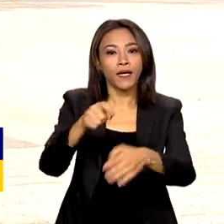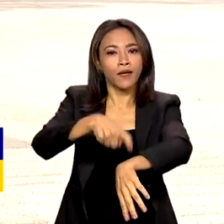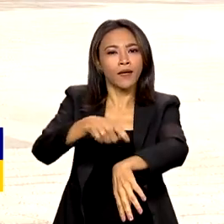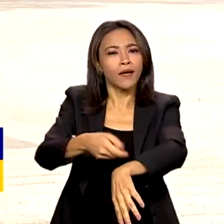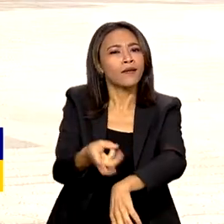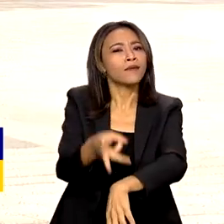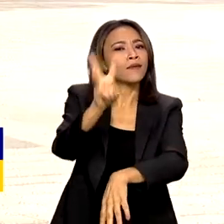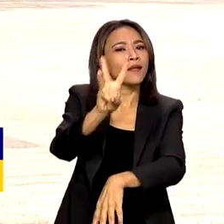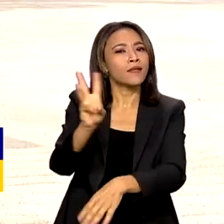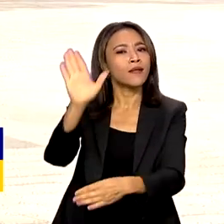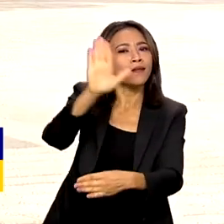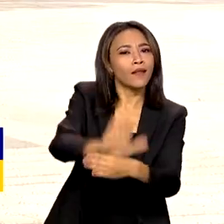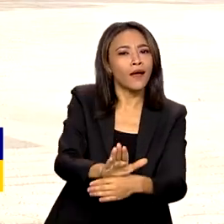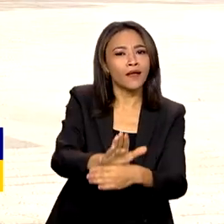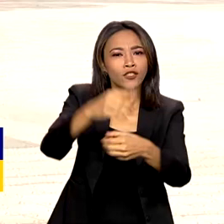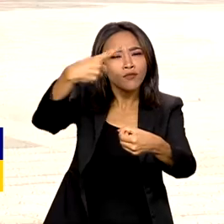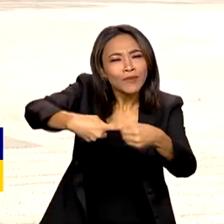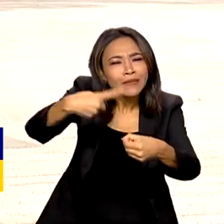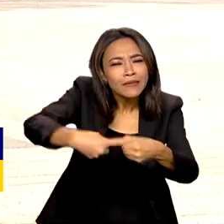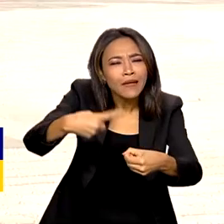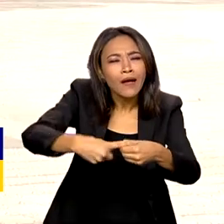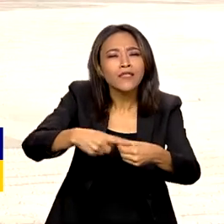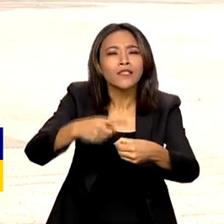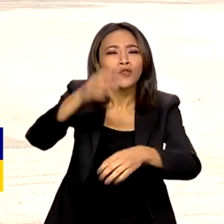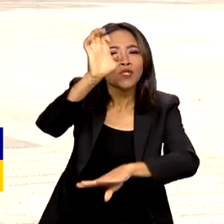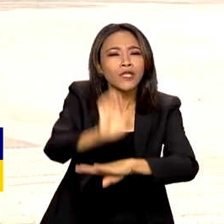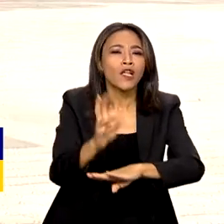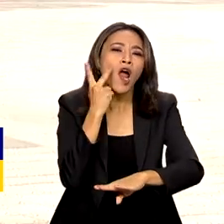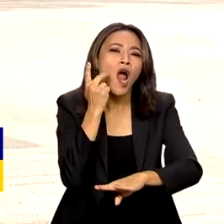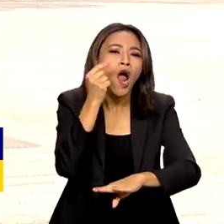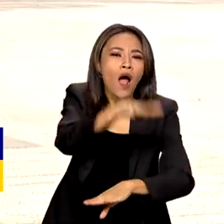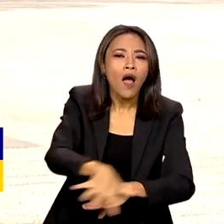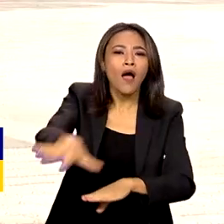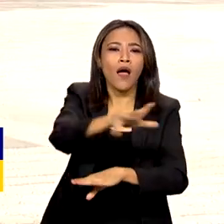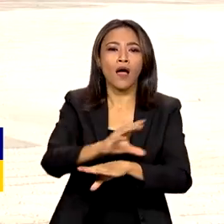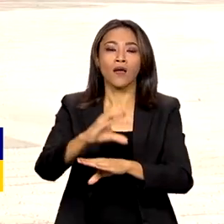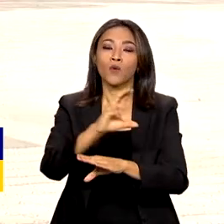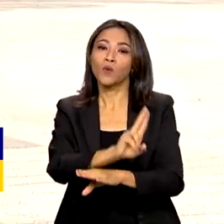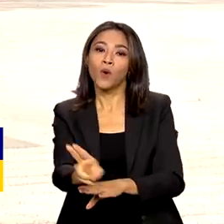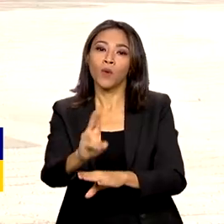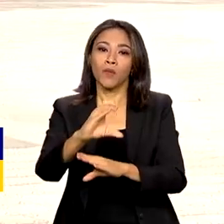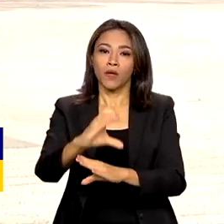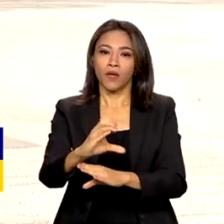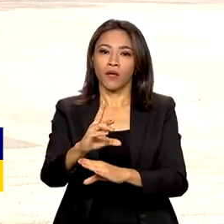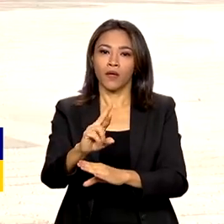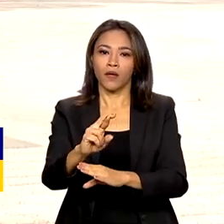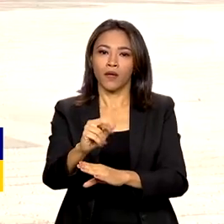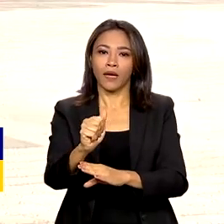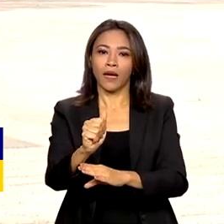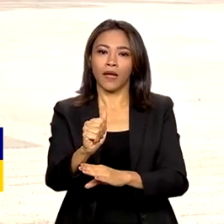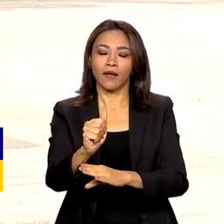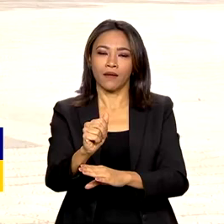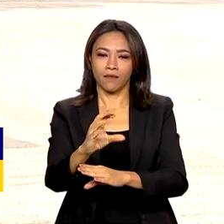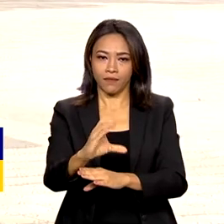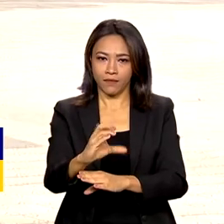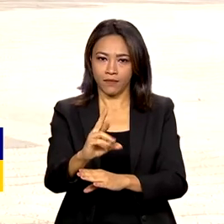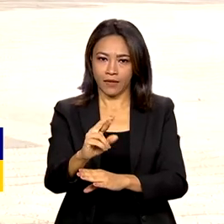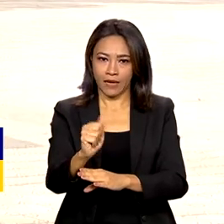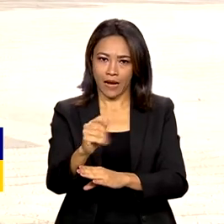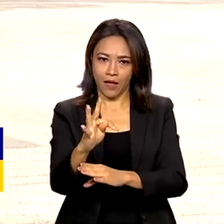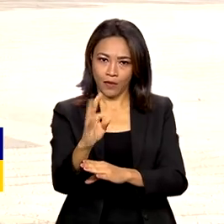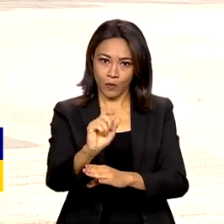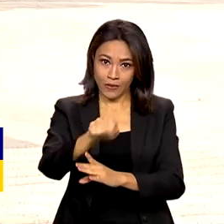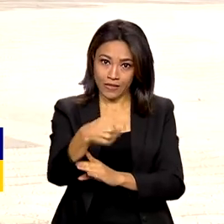aqui no município do Crato, na região do Cariri, para dois eventos. Às 5h30, ele vai assinar a medida